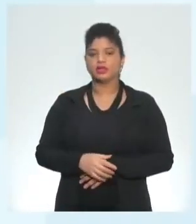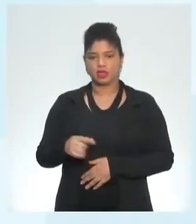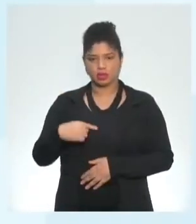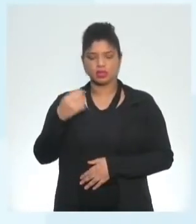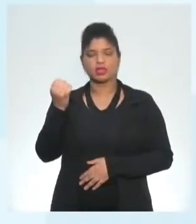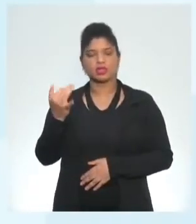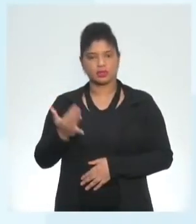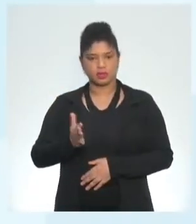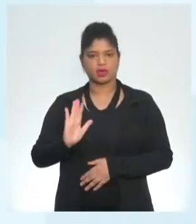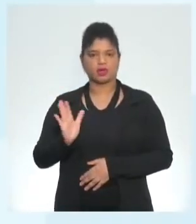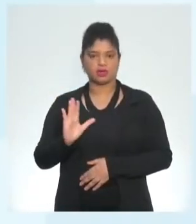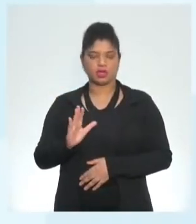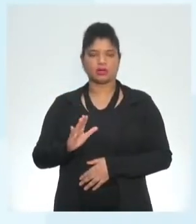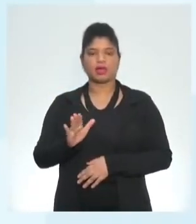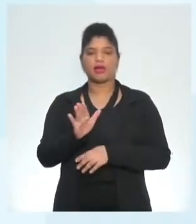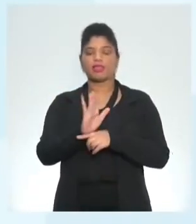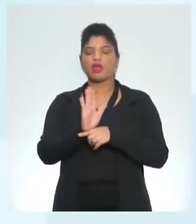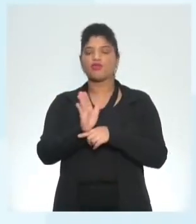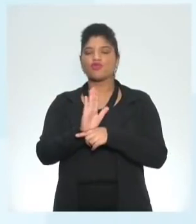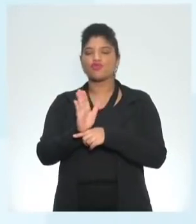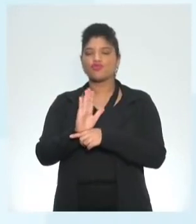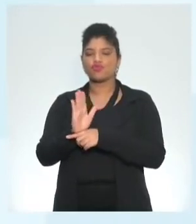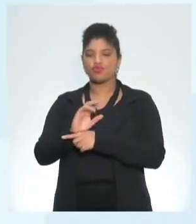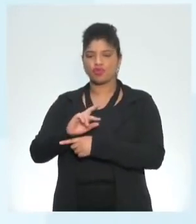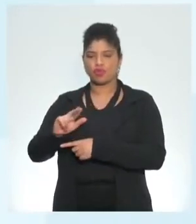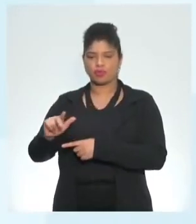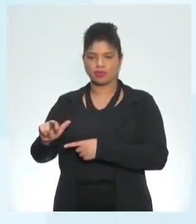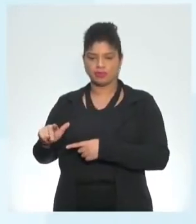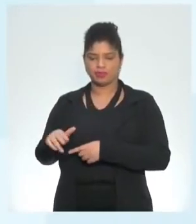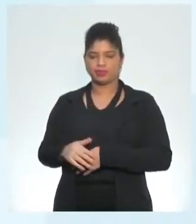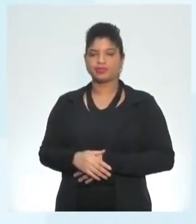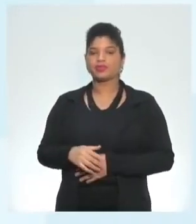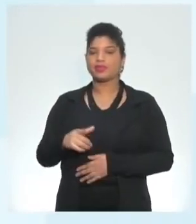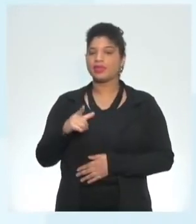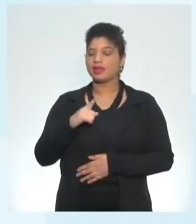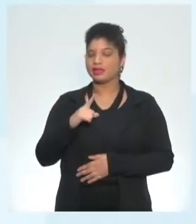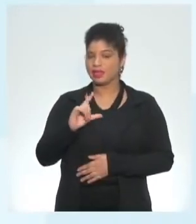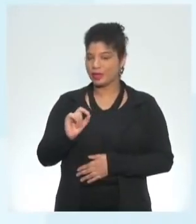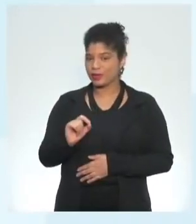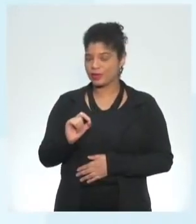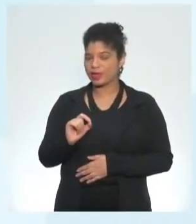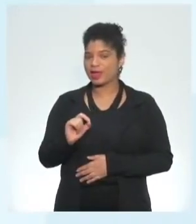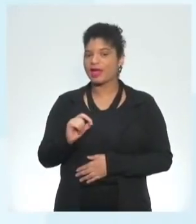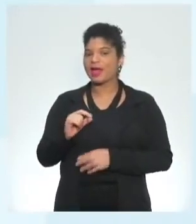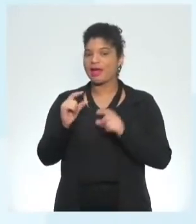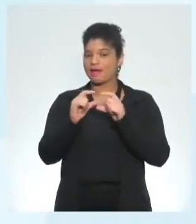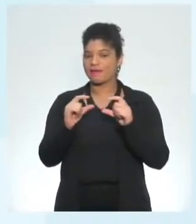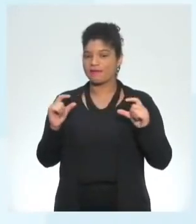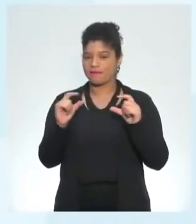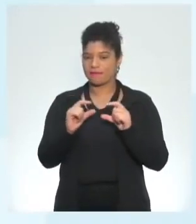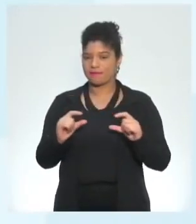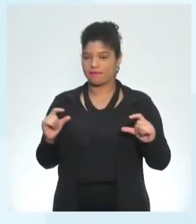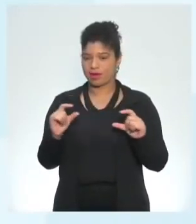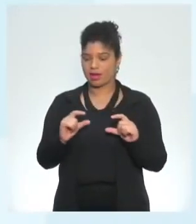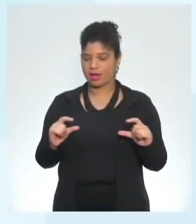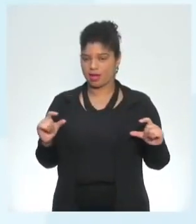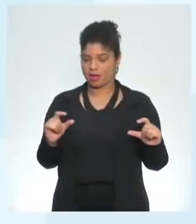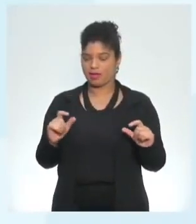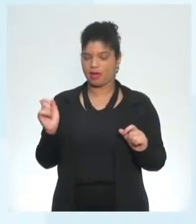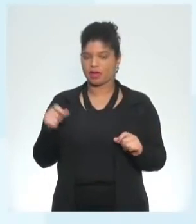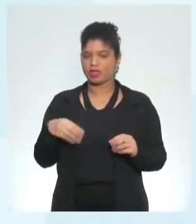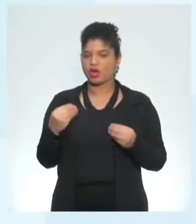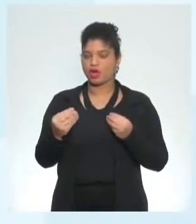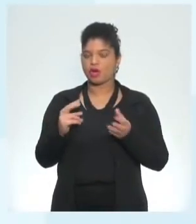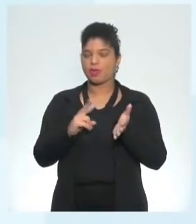experiência na indústria do cinema e a gente deu algumas sentenças para trabalhar as formas